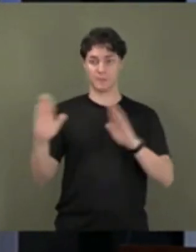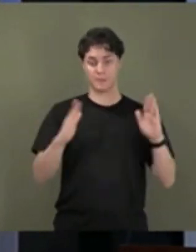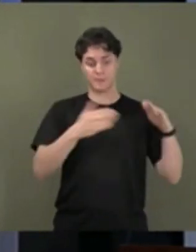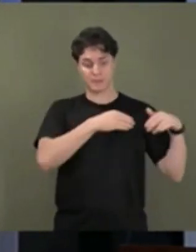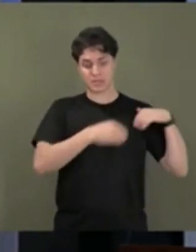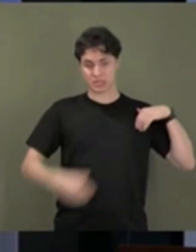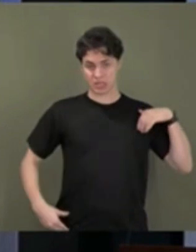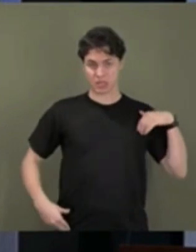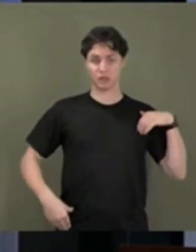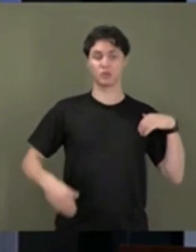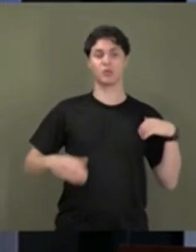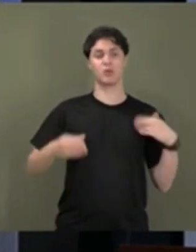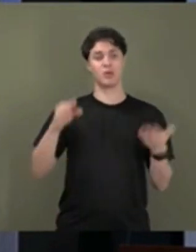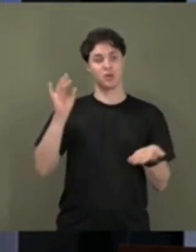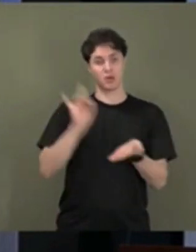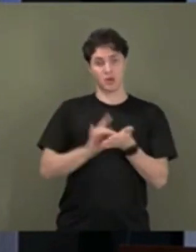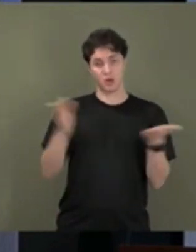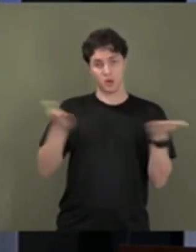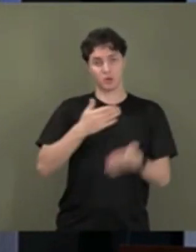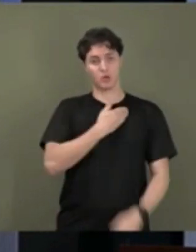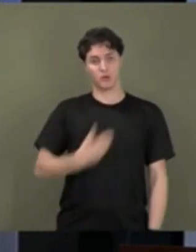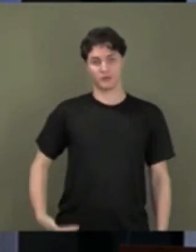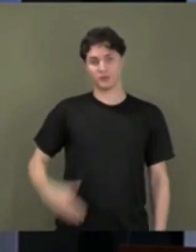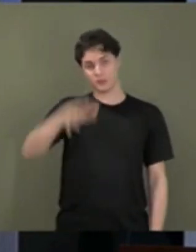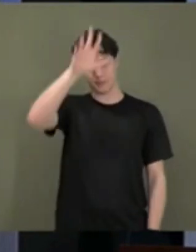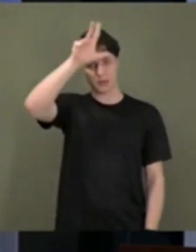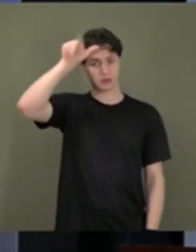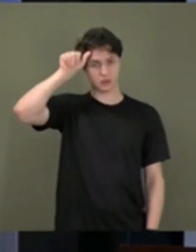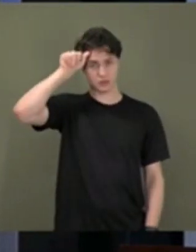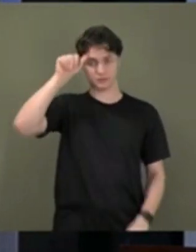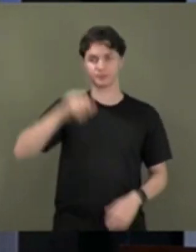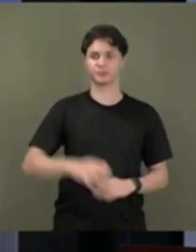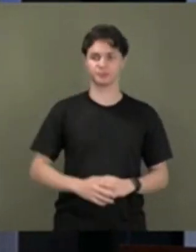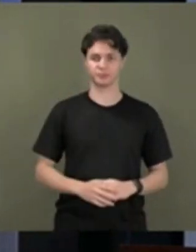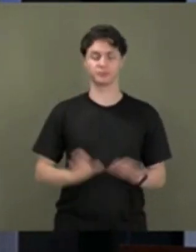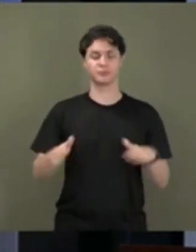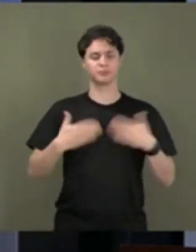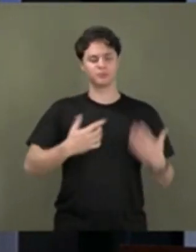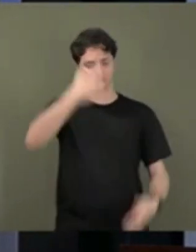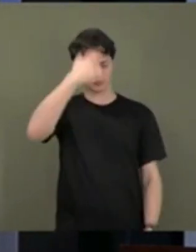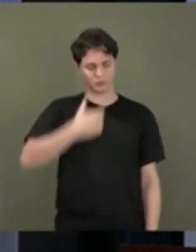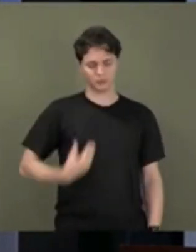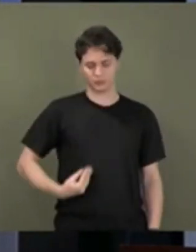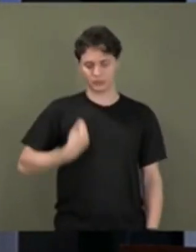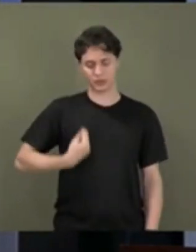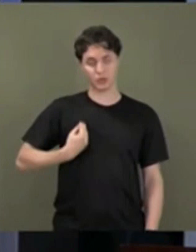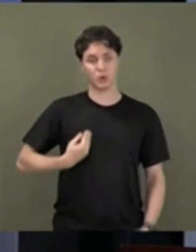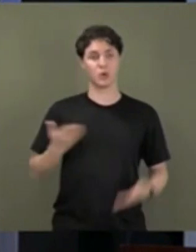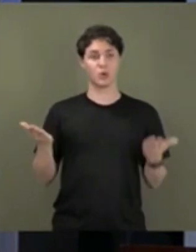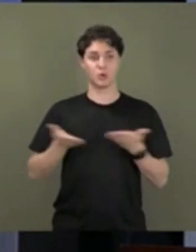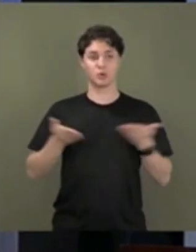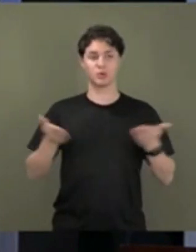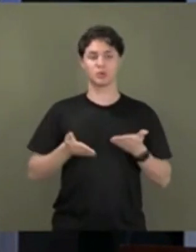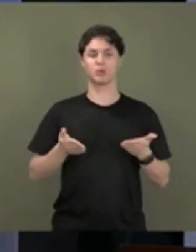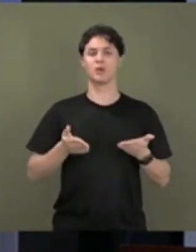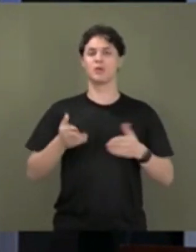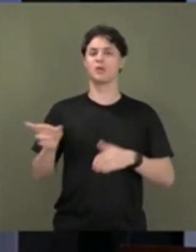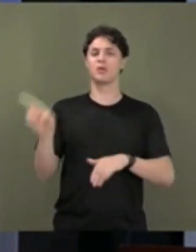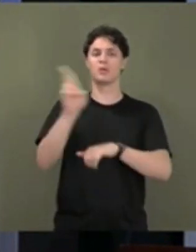governo do Estado do Amazonas. E eu estou aqui, senador, em nome